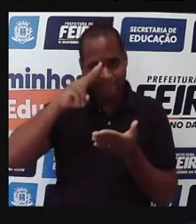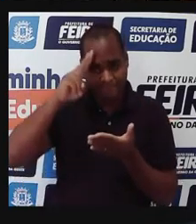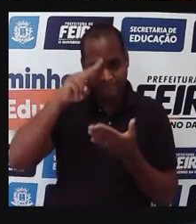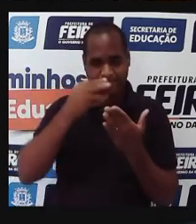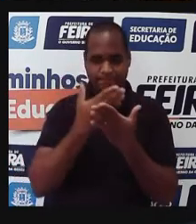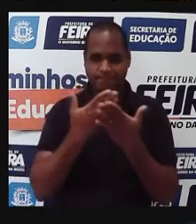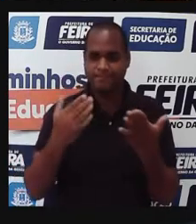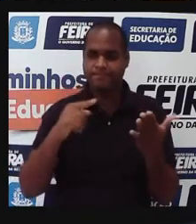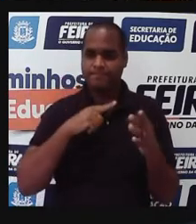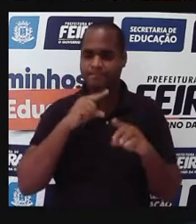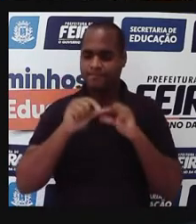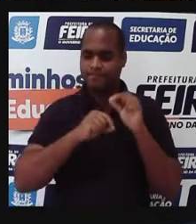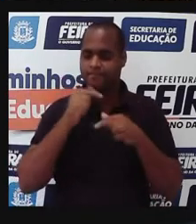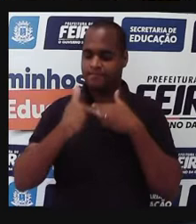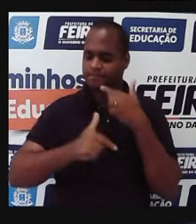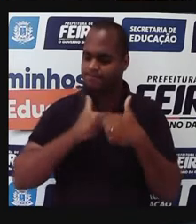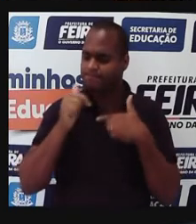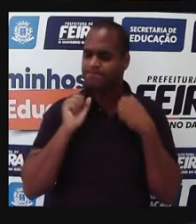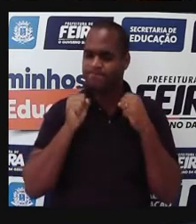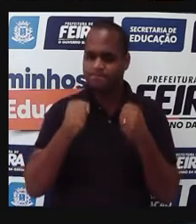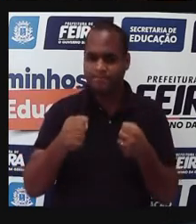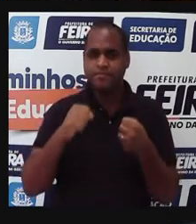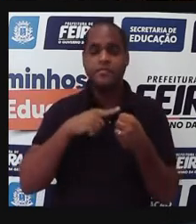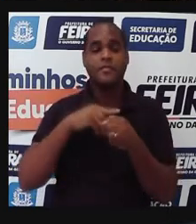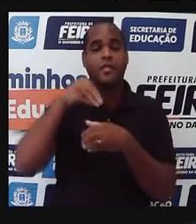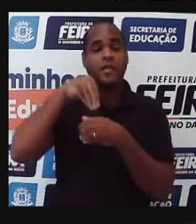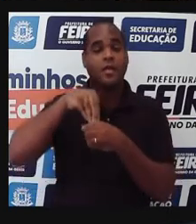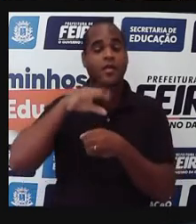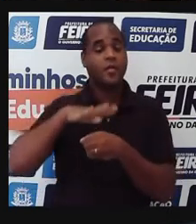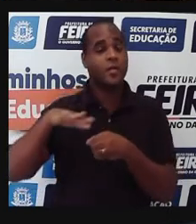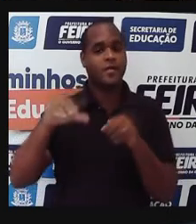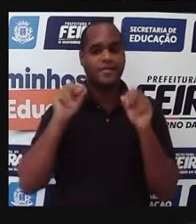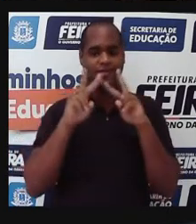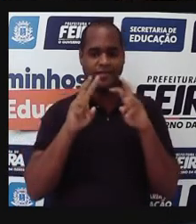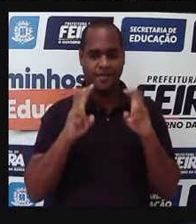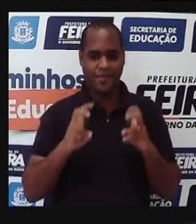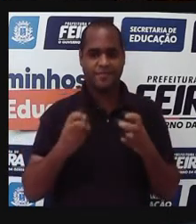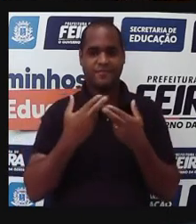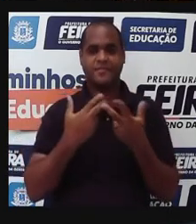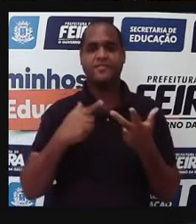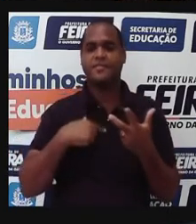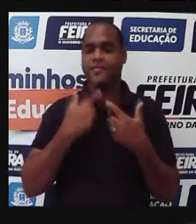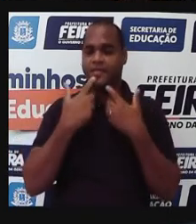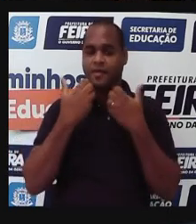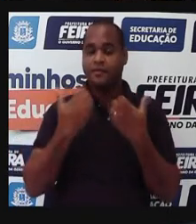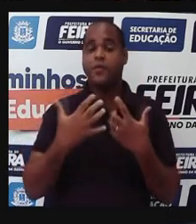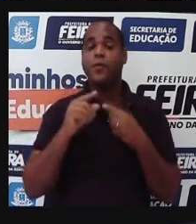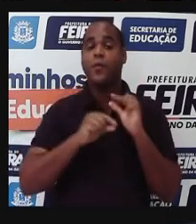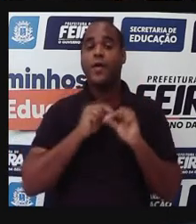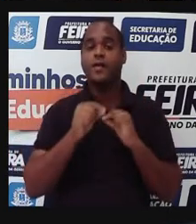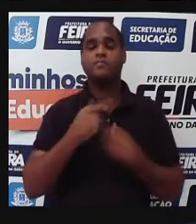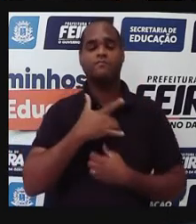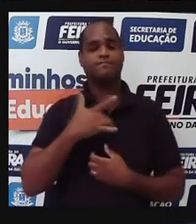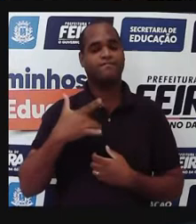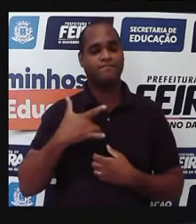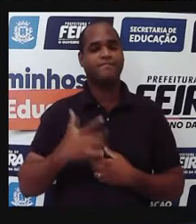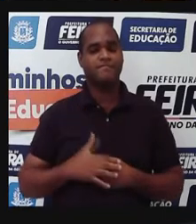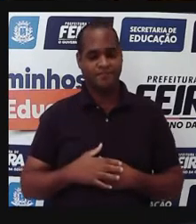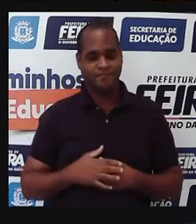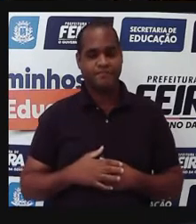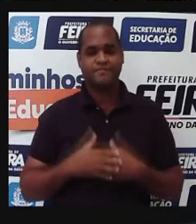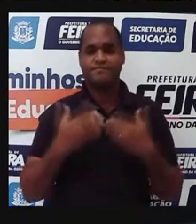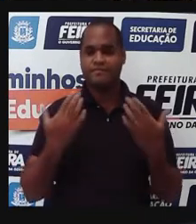a vocês que nós estamos trabalhando, né, dentro daqueles temas geradores, falando sobre saúde, tá? Então,